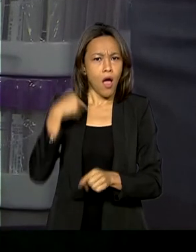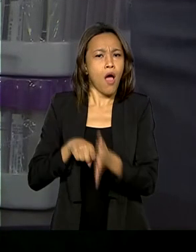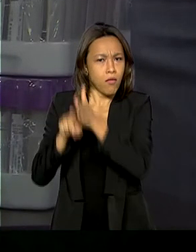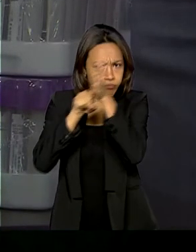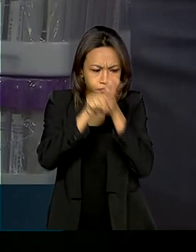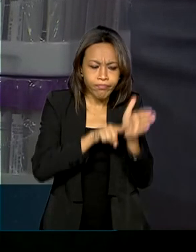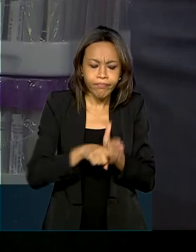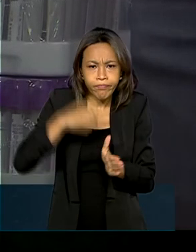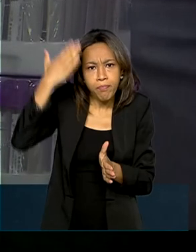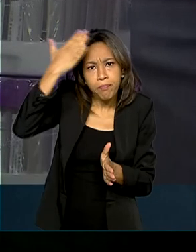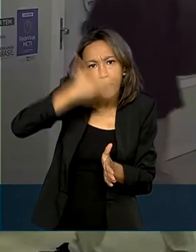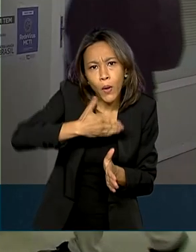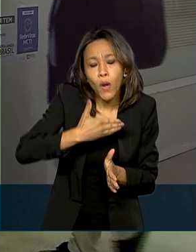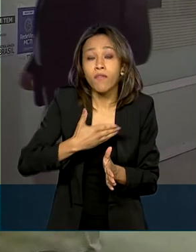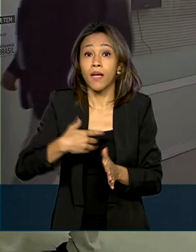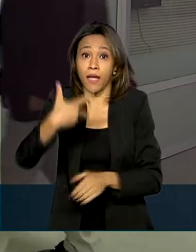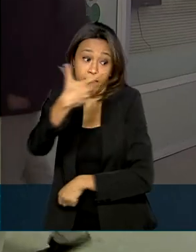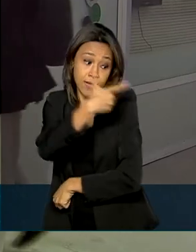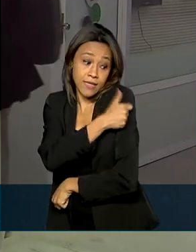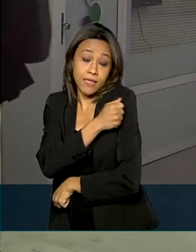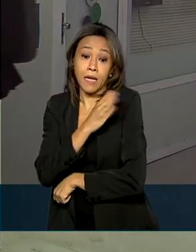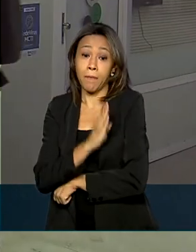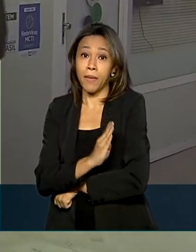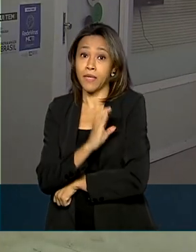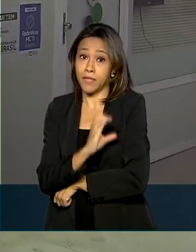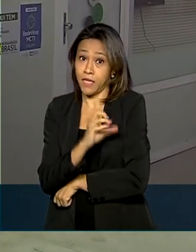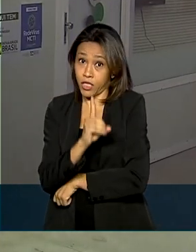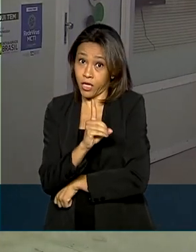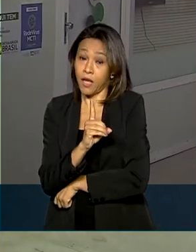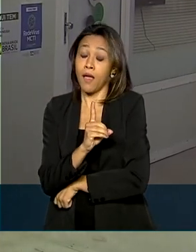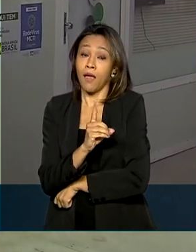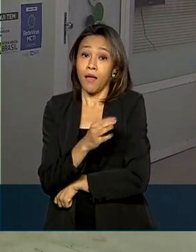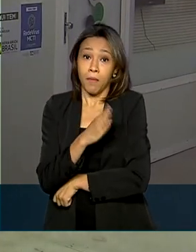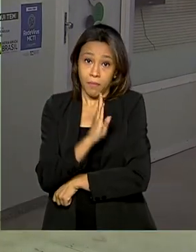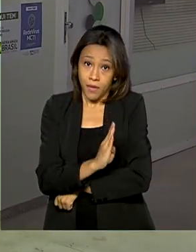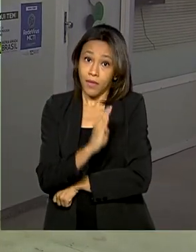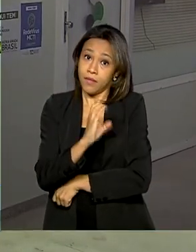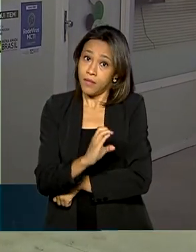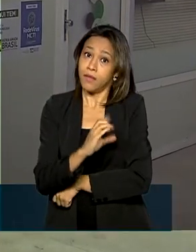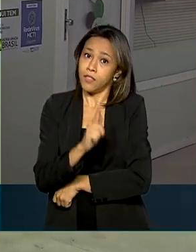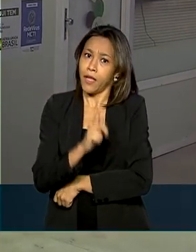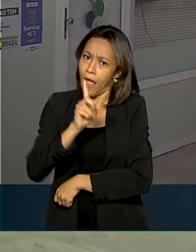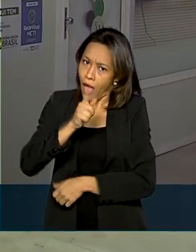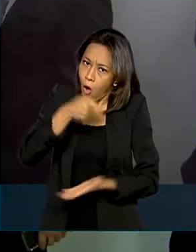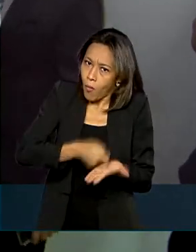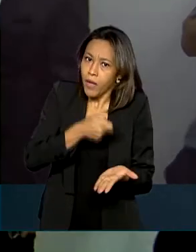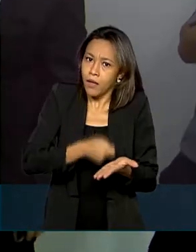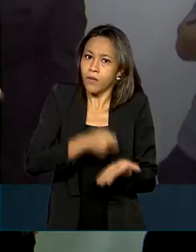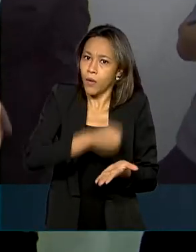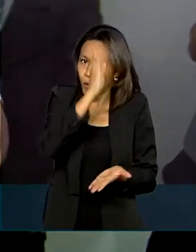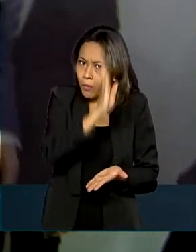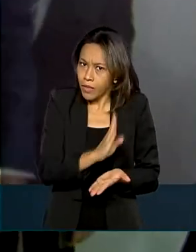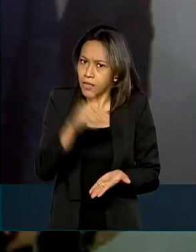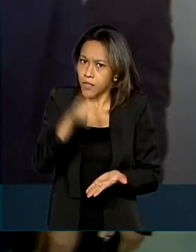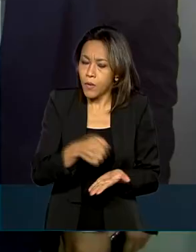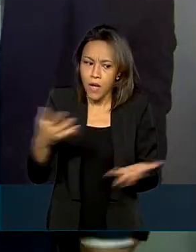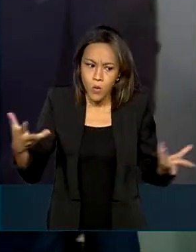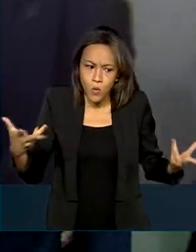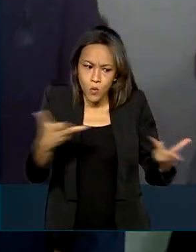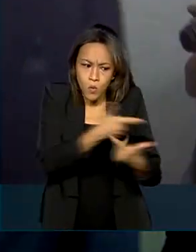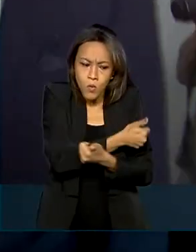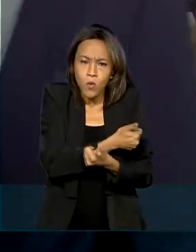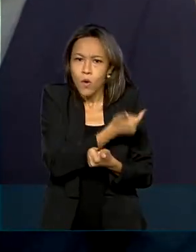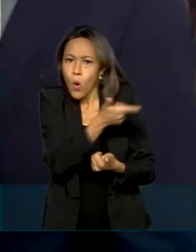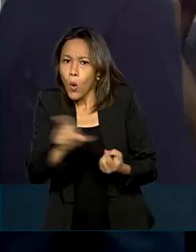mostram que a BCG, obrigatória no Brasil desde 1976, é eficiente contra